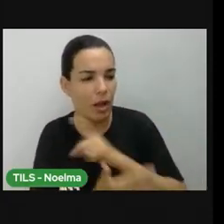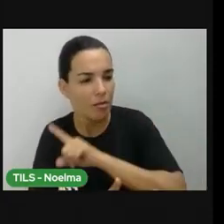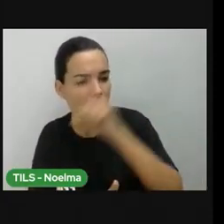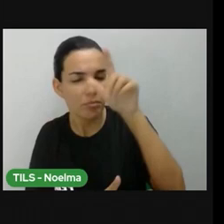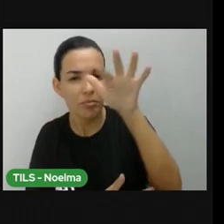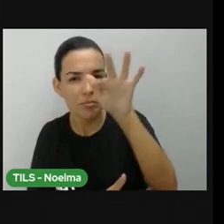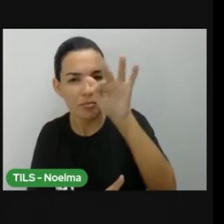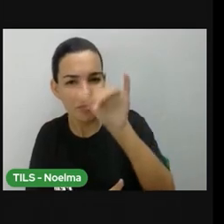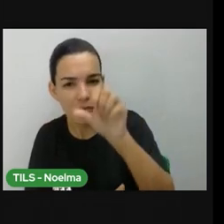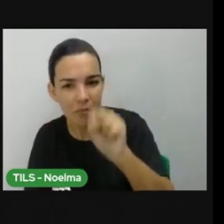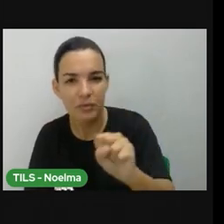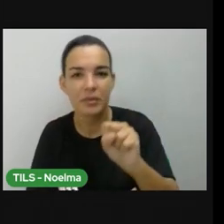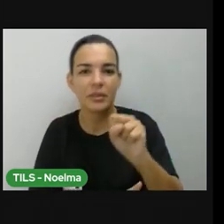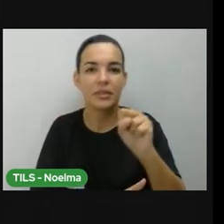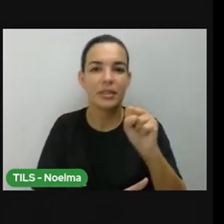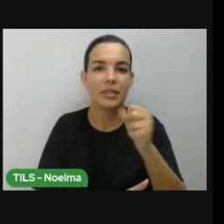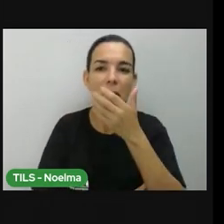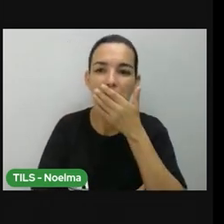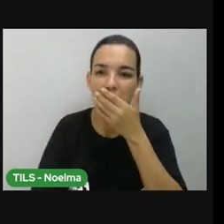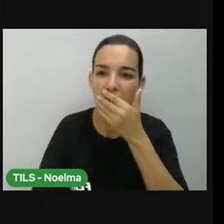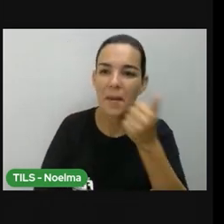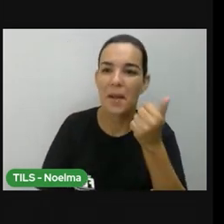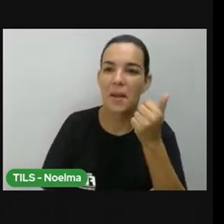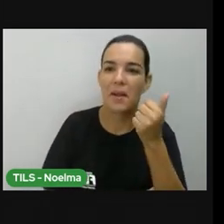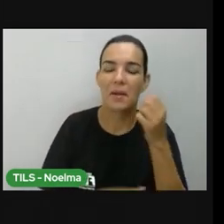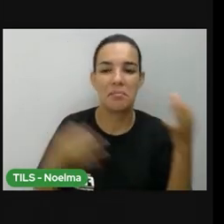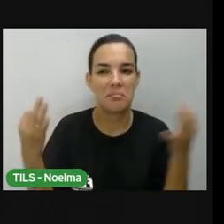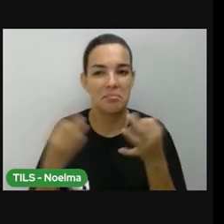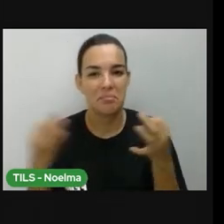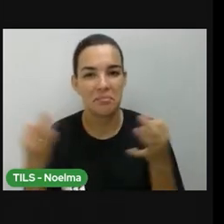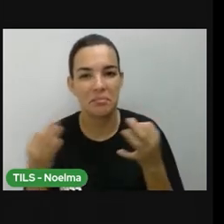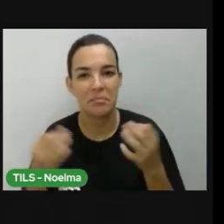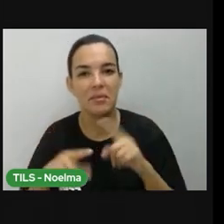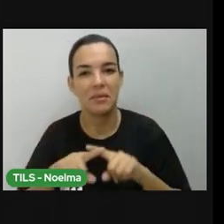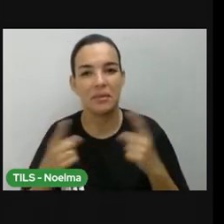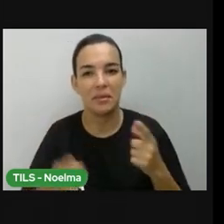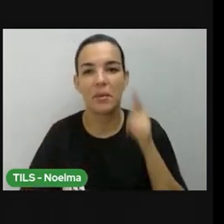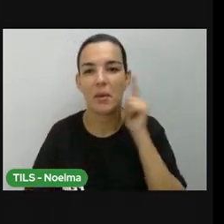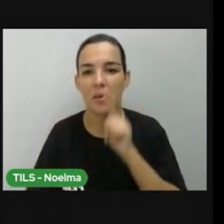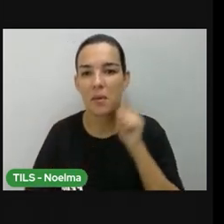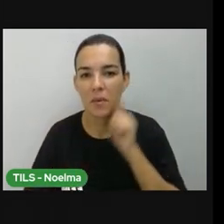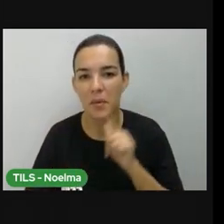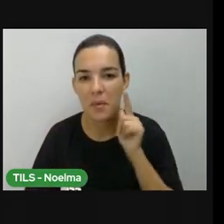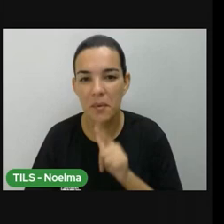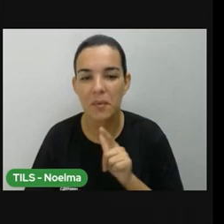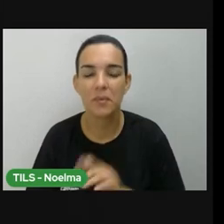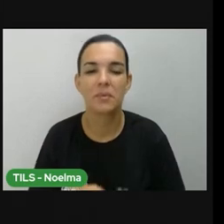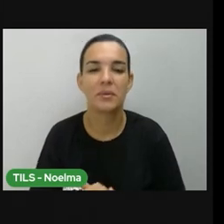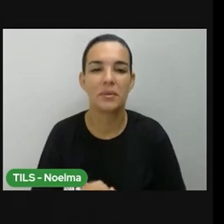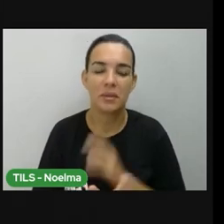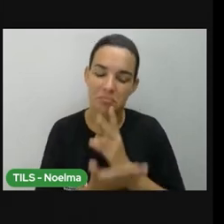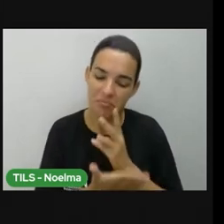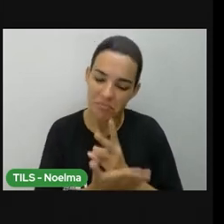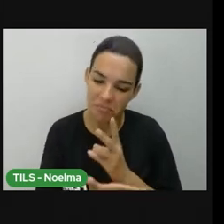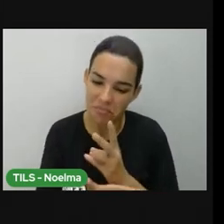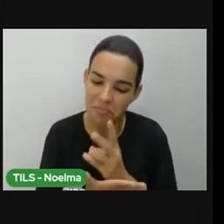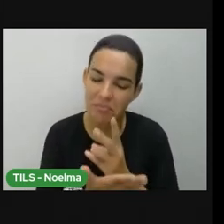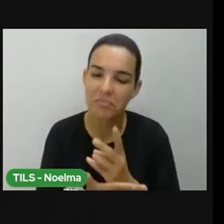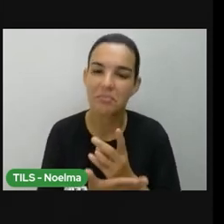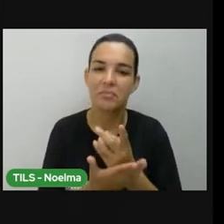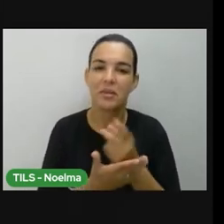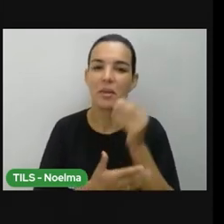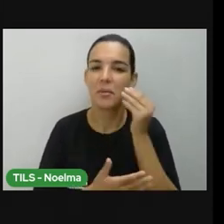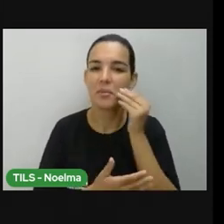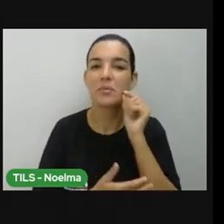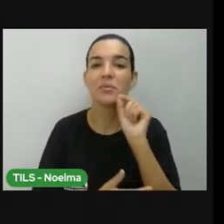Que tinha pagado transporte, um dia de dinheiro, para fazer estudar, e de lá conseguiram também, elas seguir o destino, que era